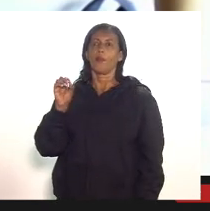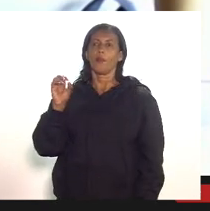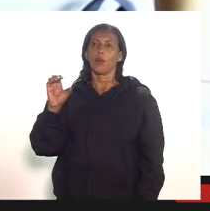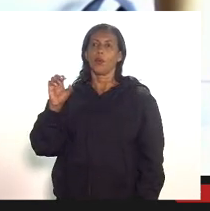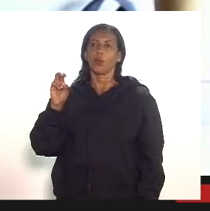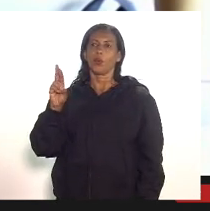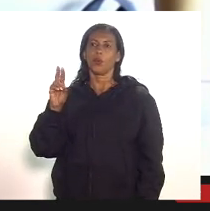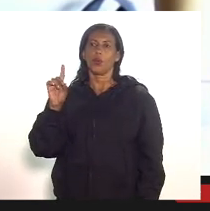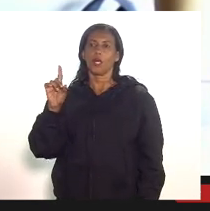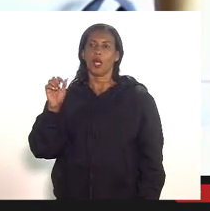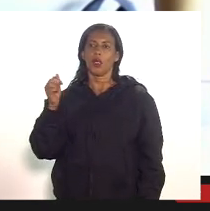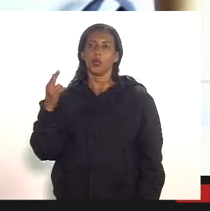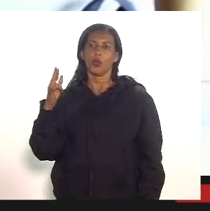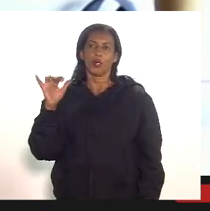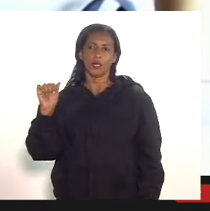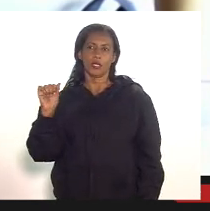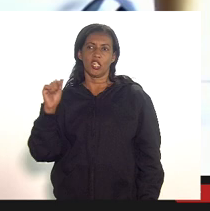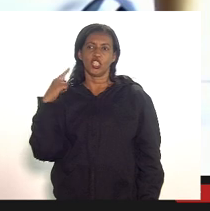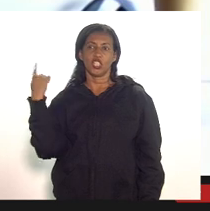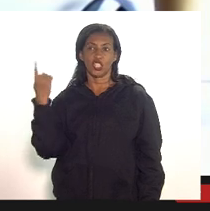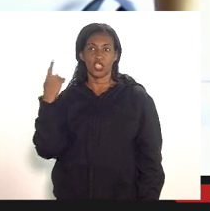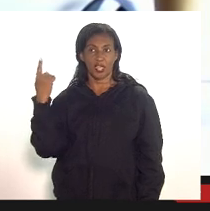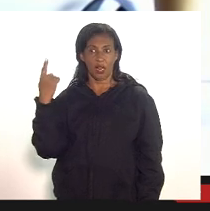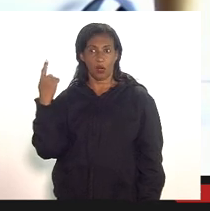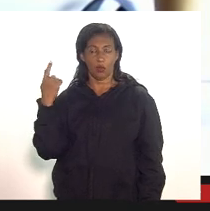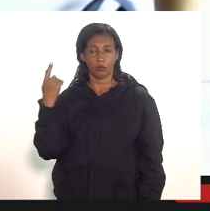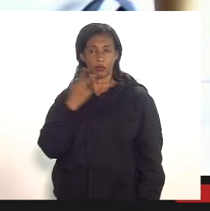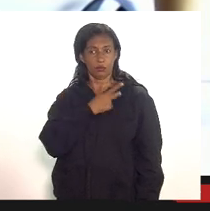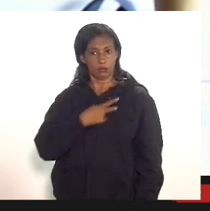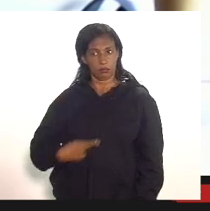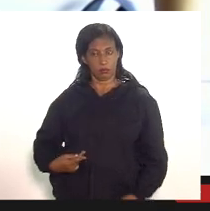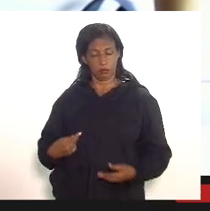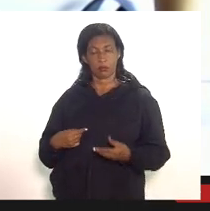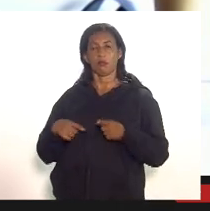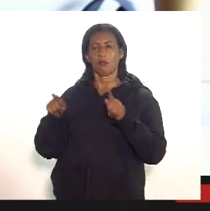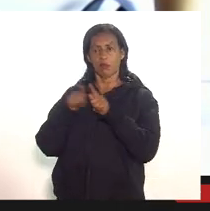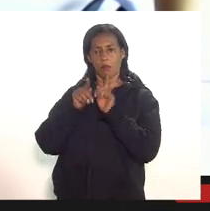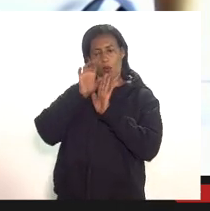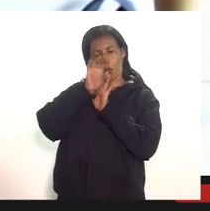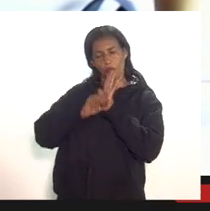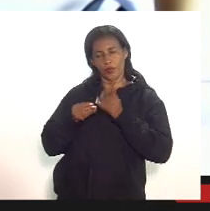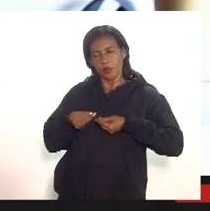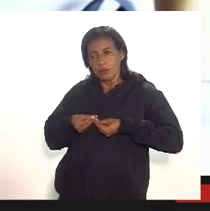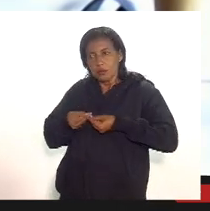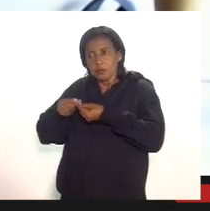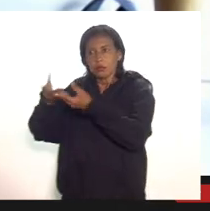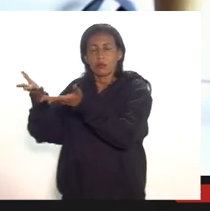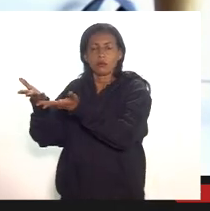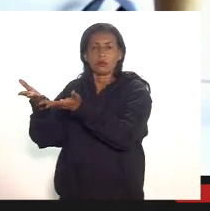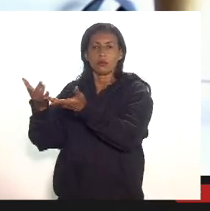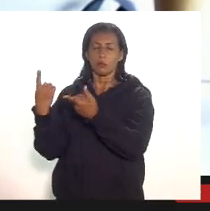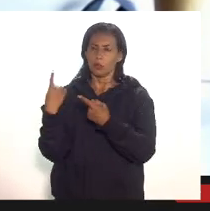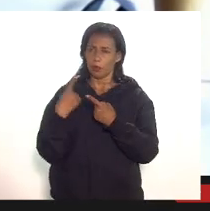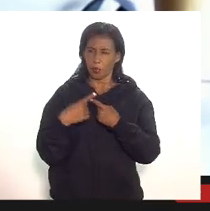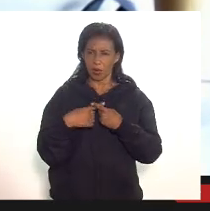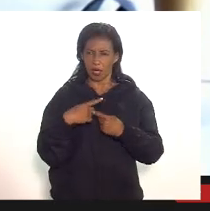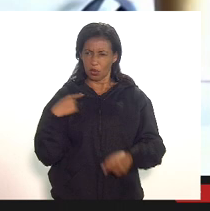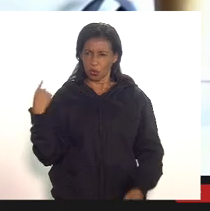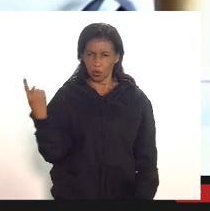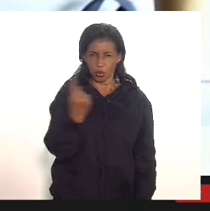ao Procurador Geral da República porque nós queremos saber